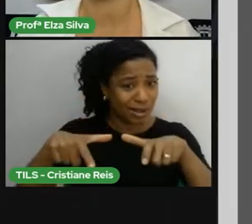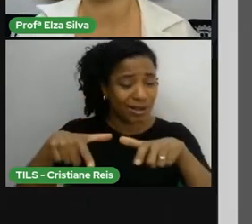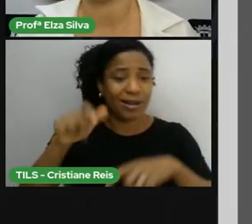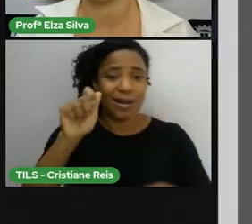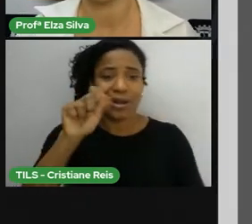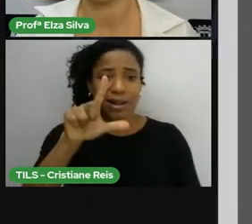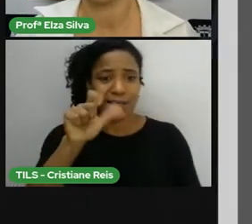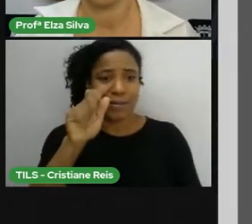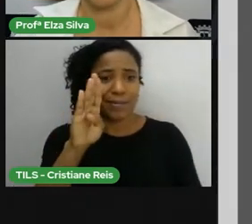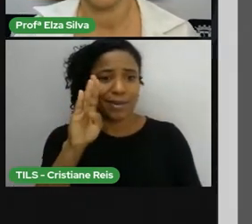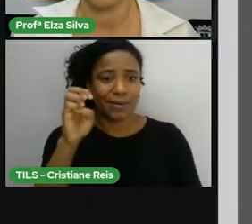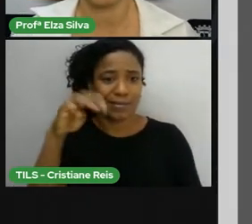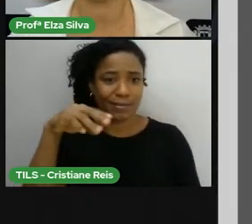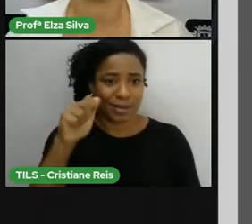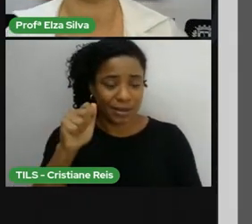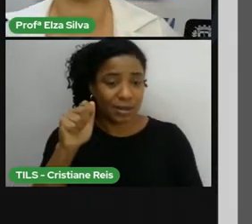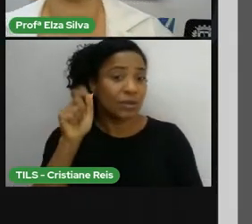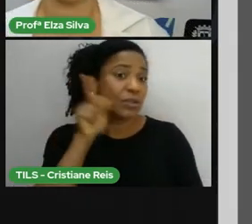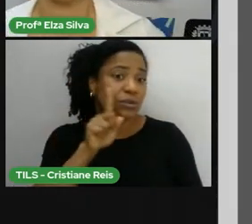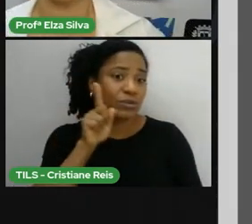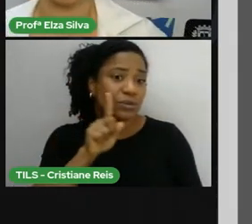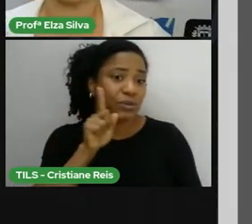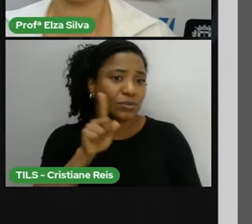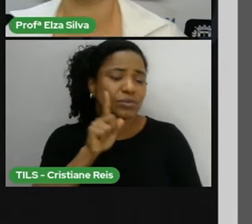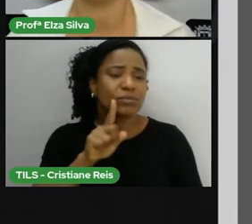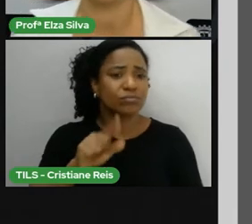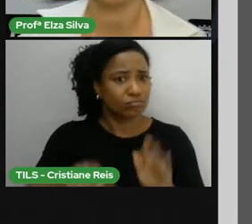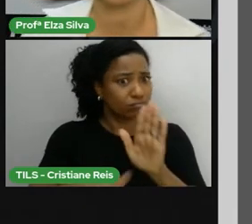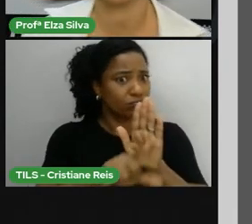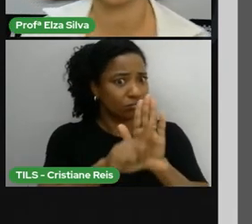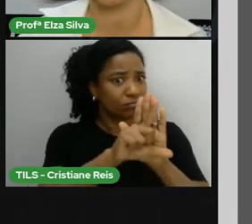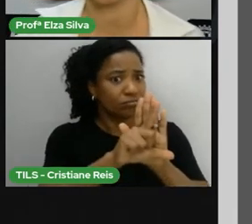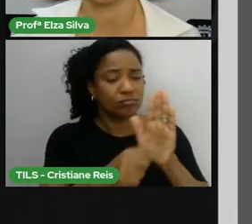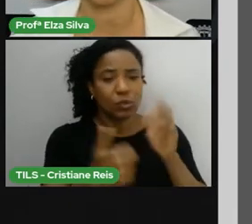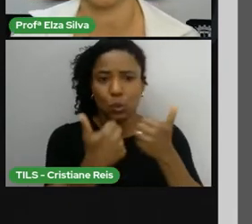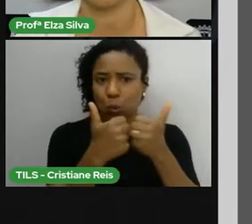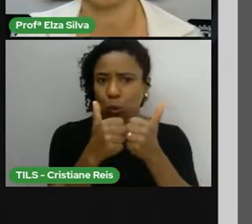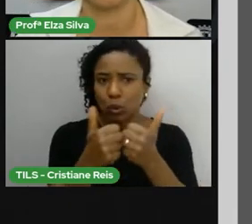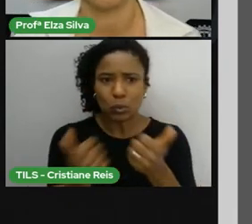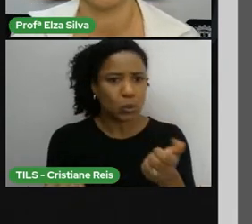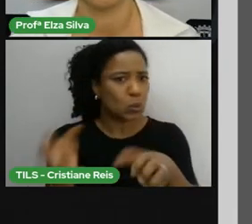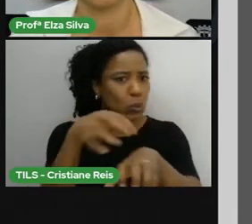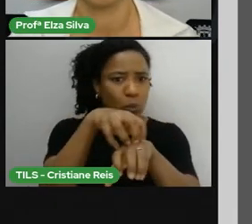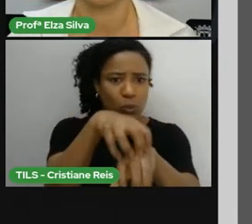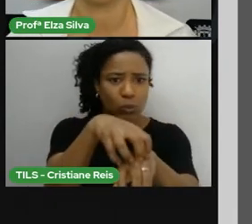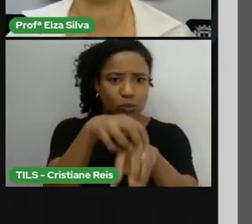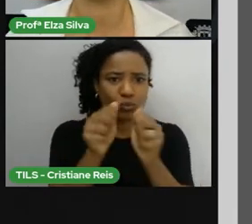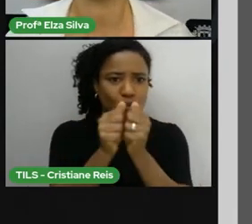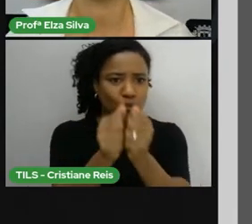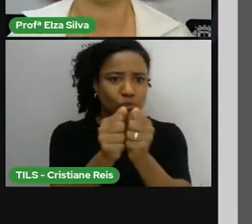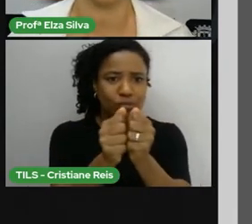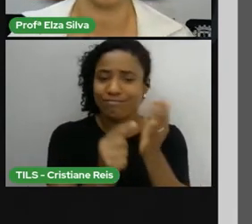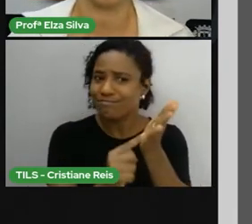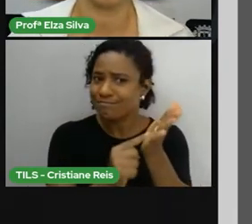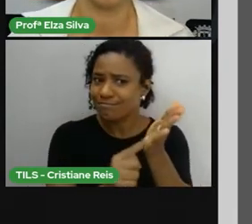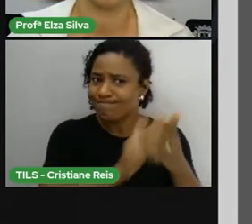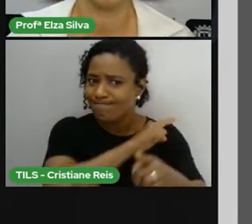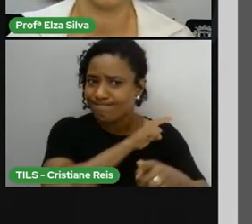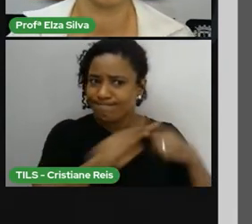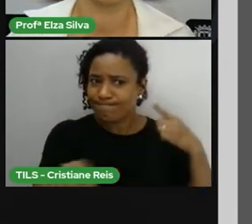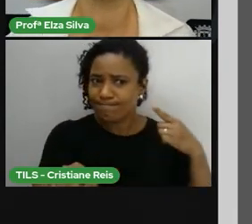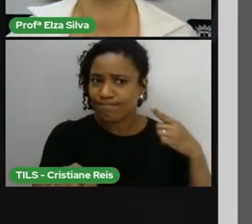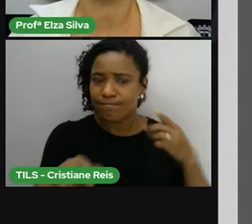Unidos. Então, vejam, a que ponto as coisas chegaram de uma pessoa negra